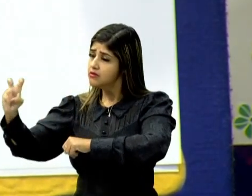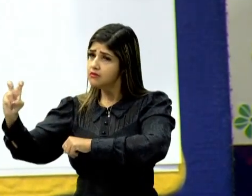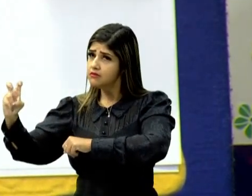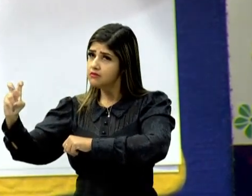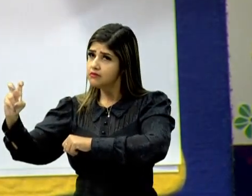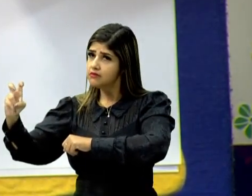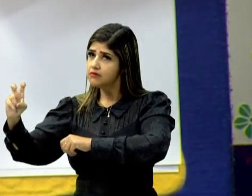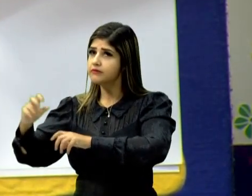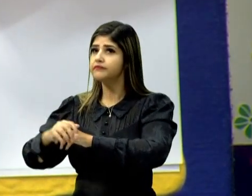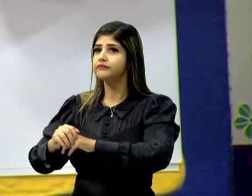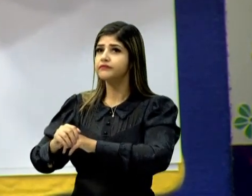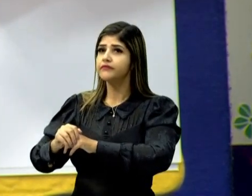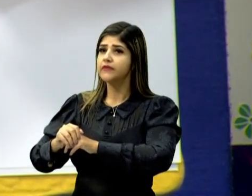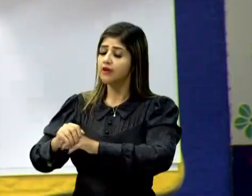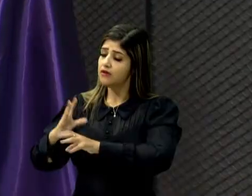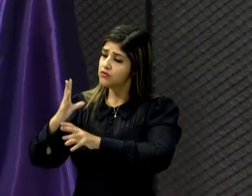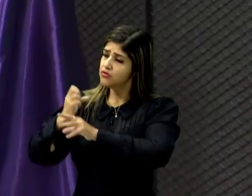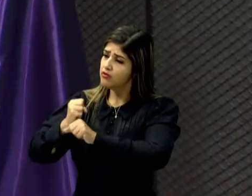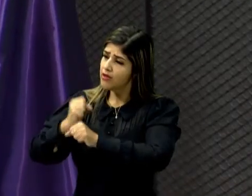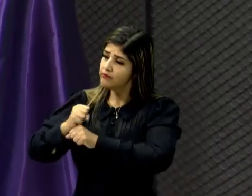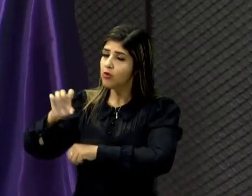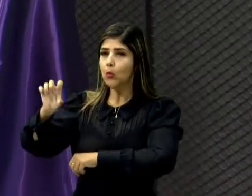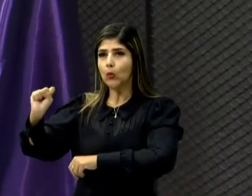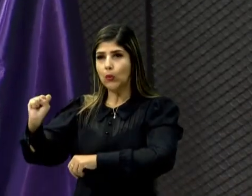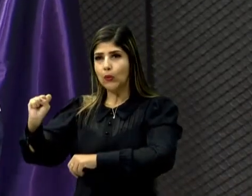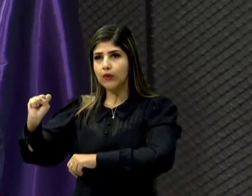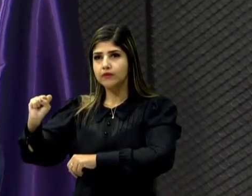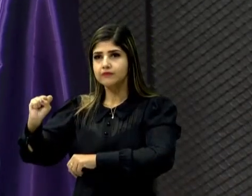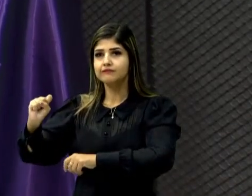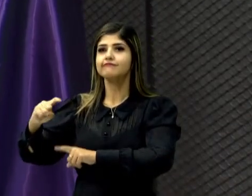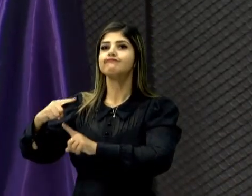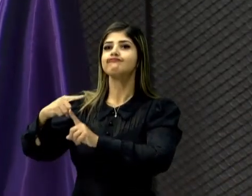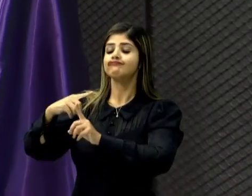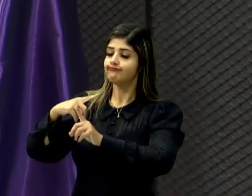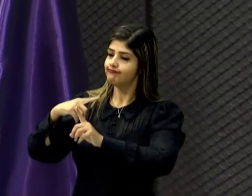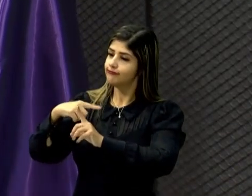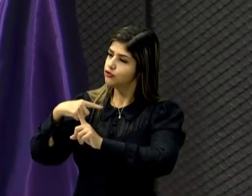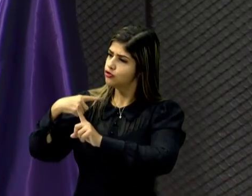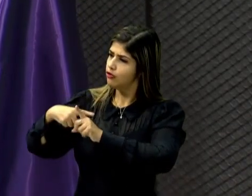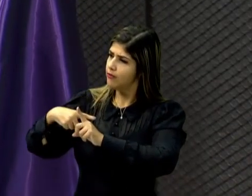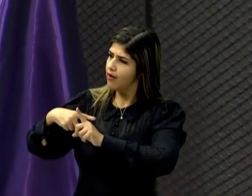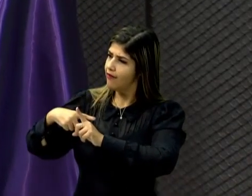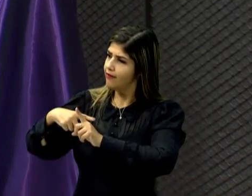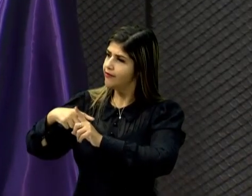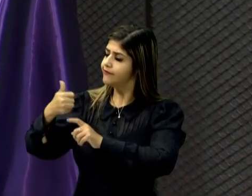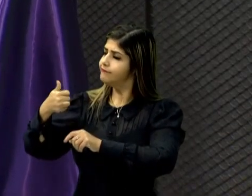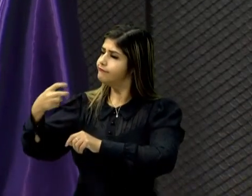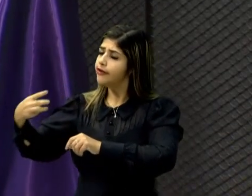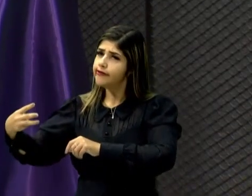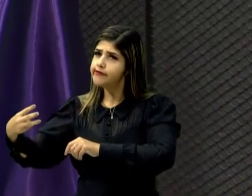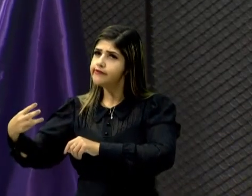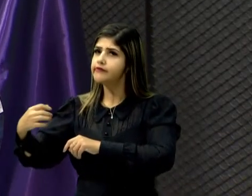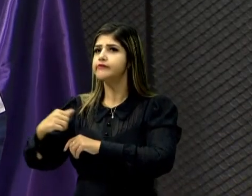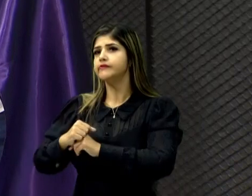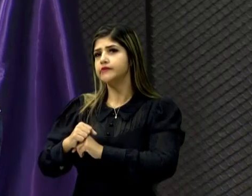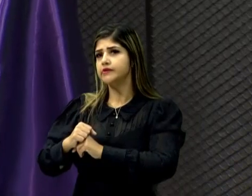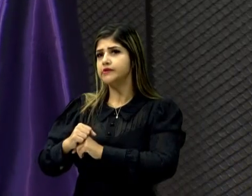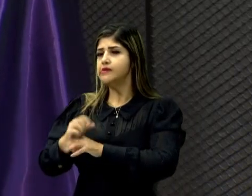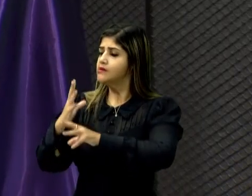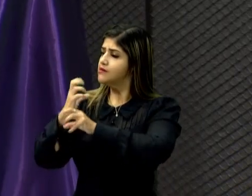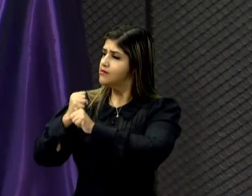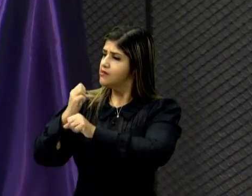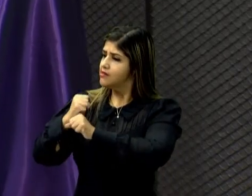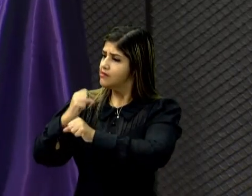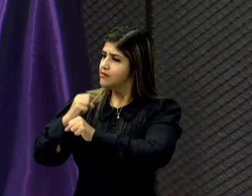e o 5 e vou somar e dá 8. E vou pegar o 8 e o 5 e somar e dá 13. E pegar o